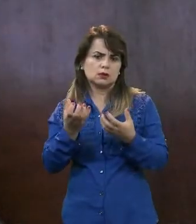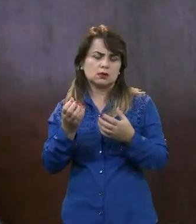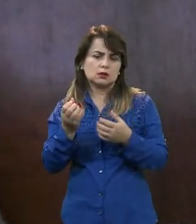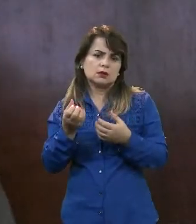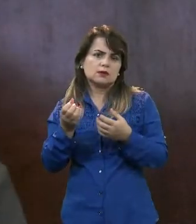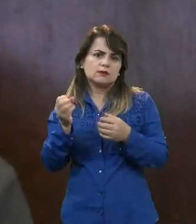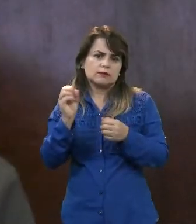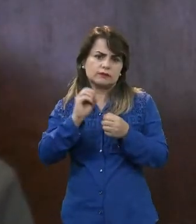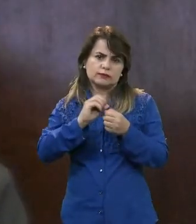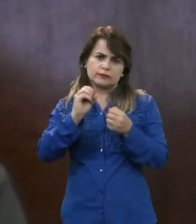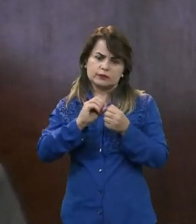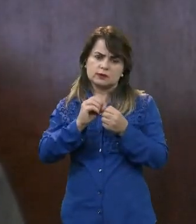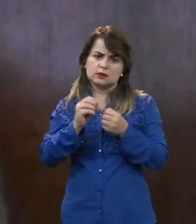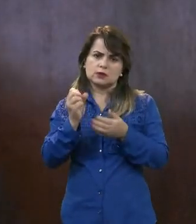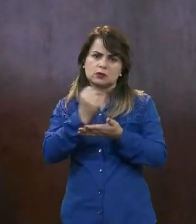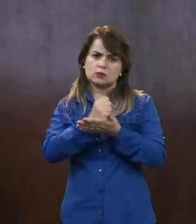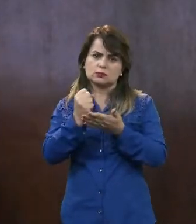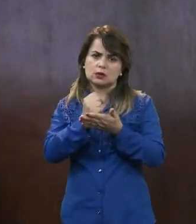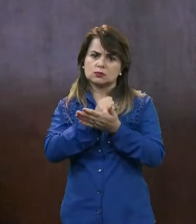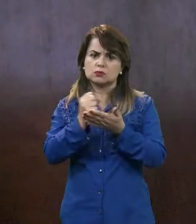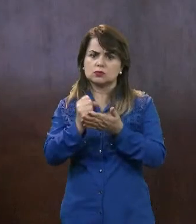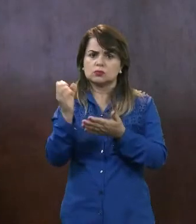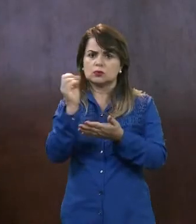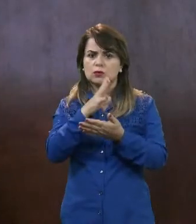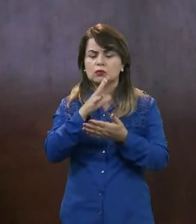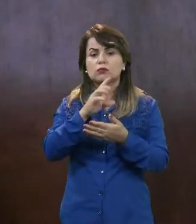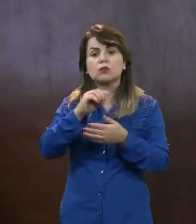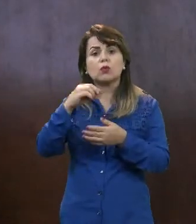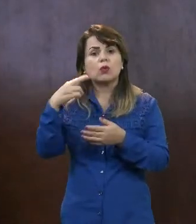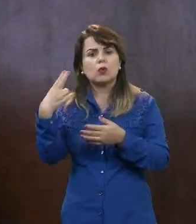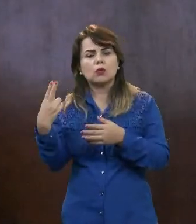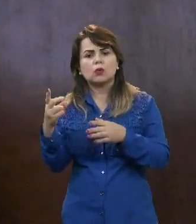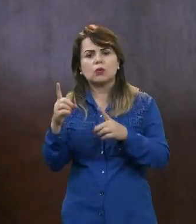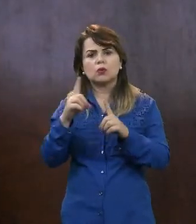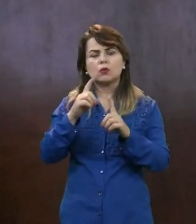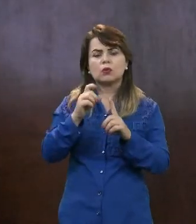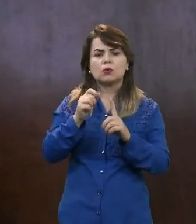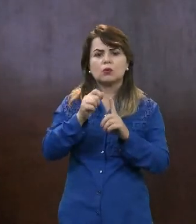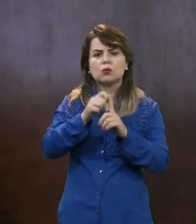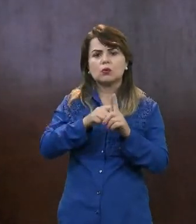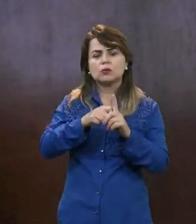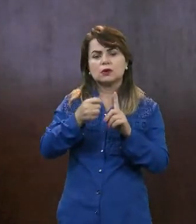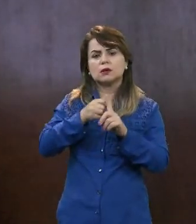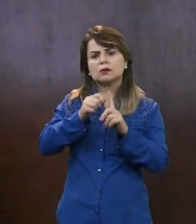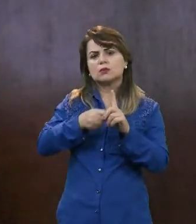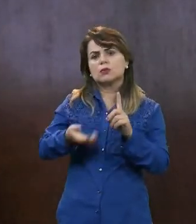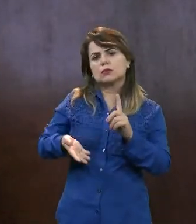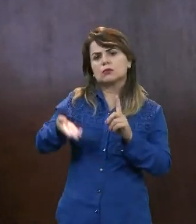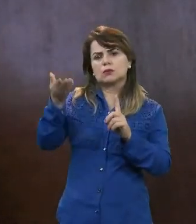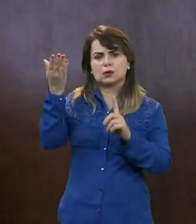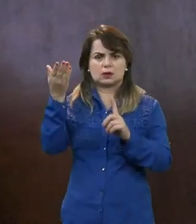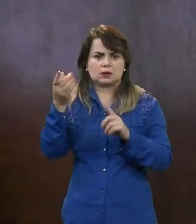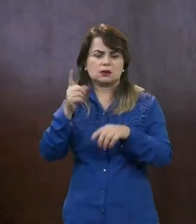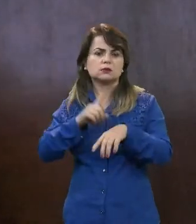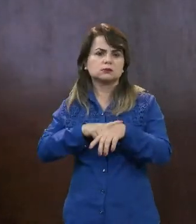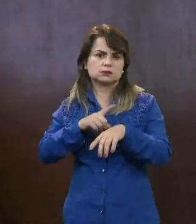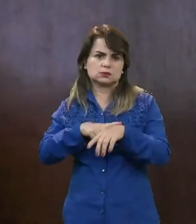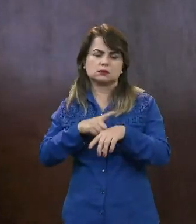postergar o nosso consignado.